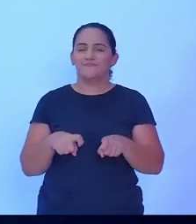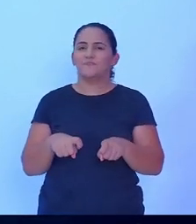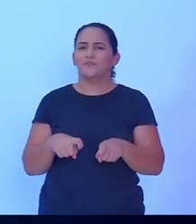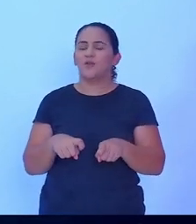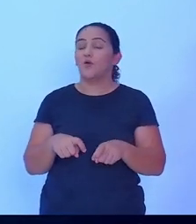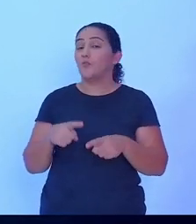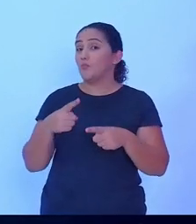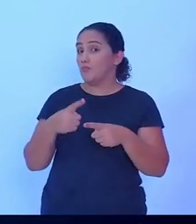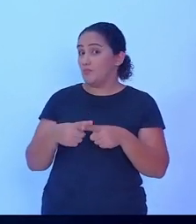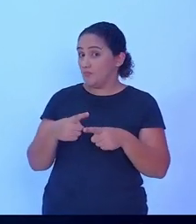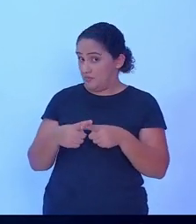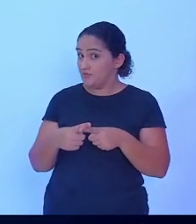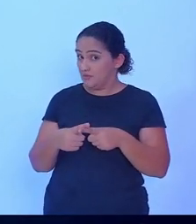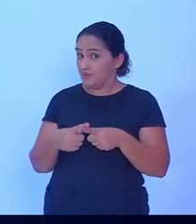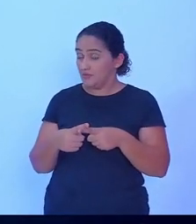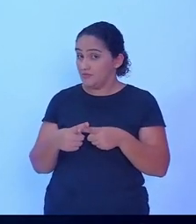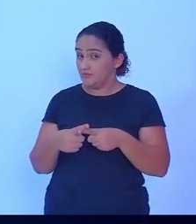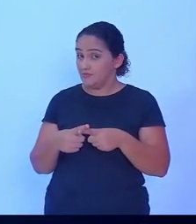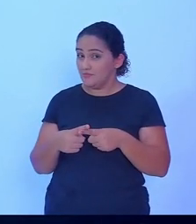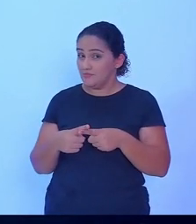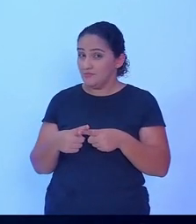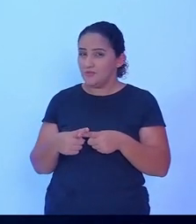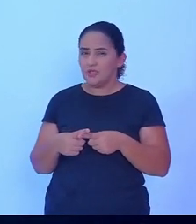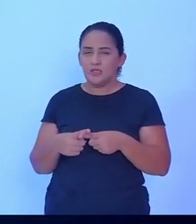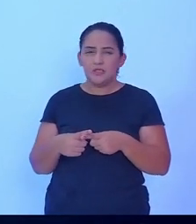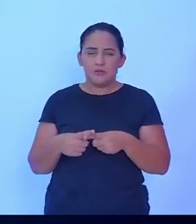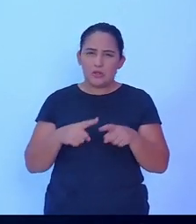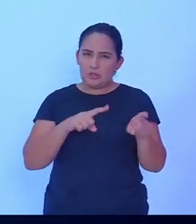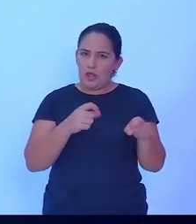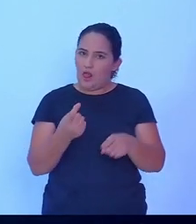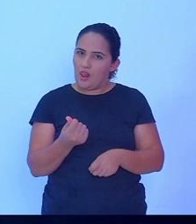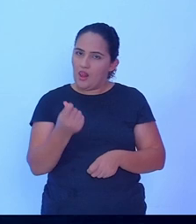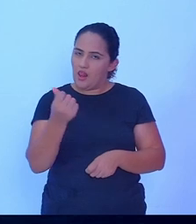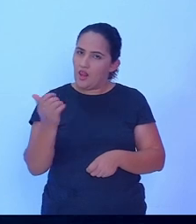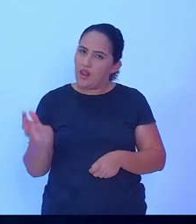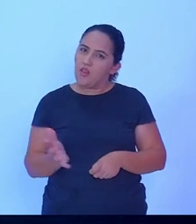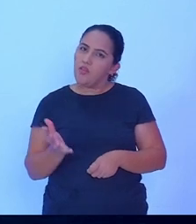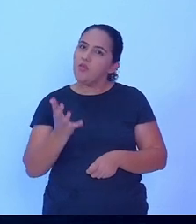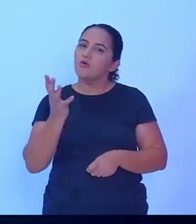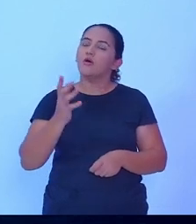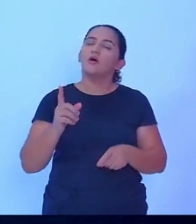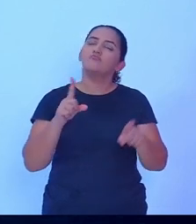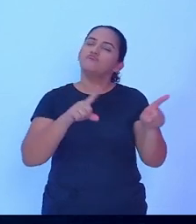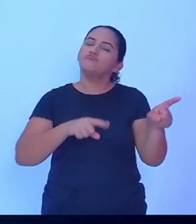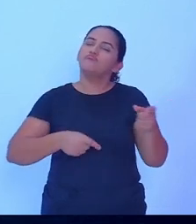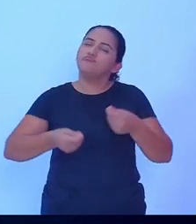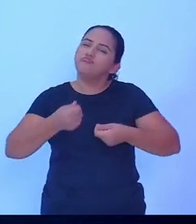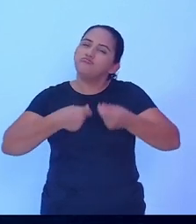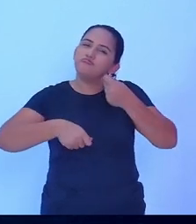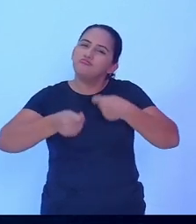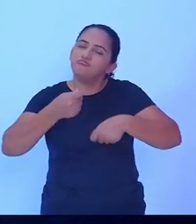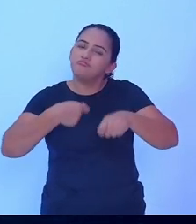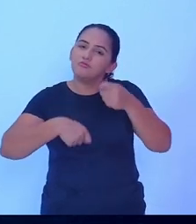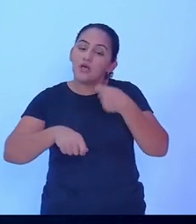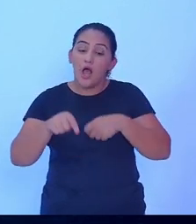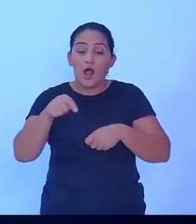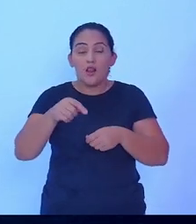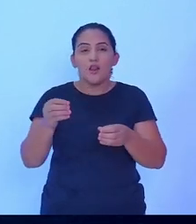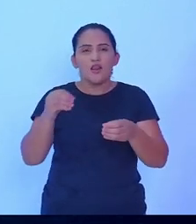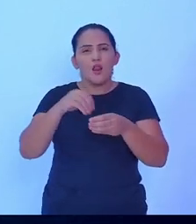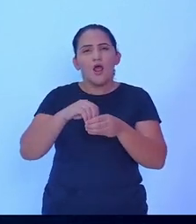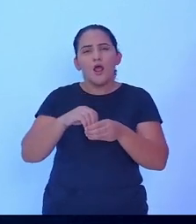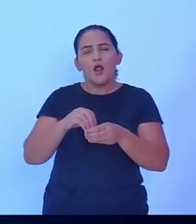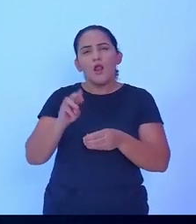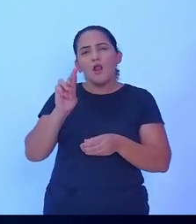que ela está gerando economia para Rolim de Moura. Veja bem,